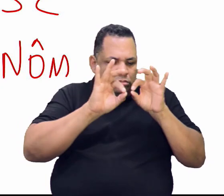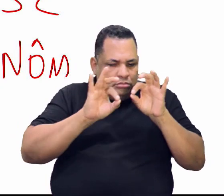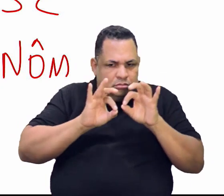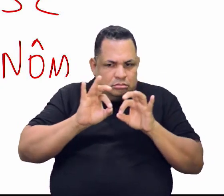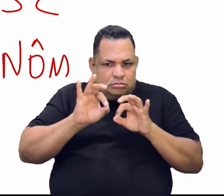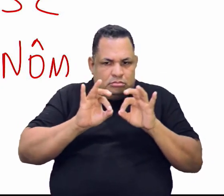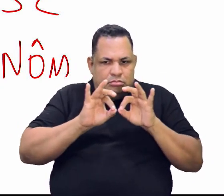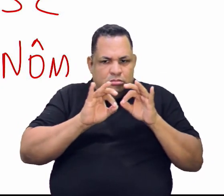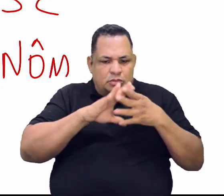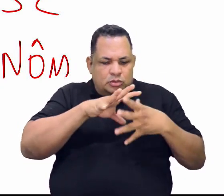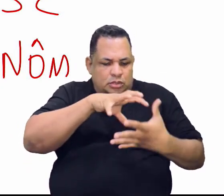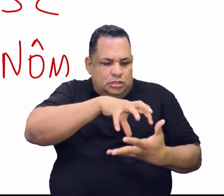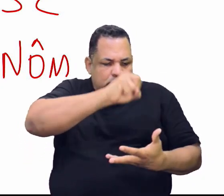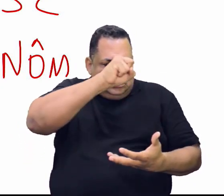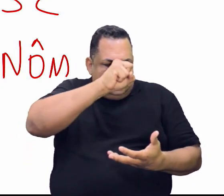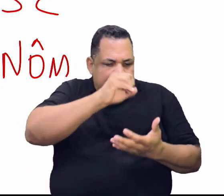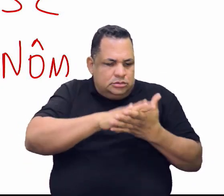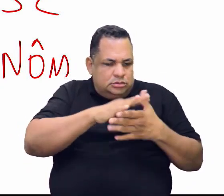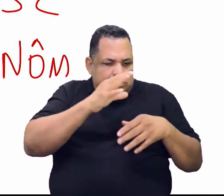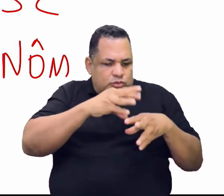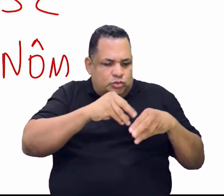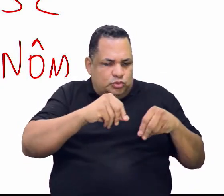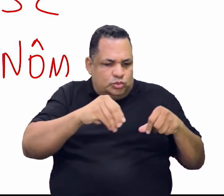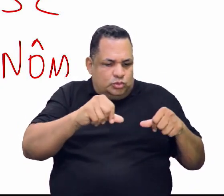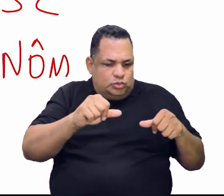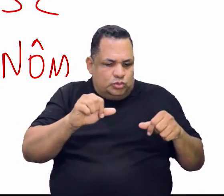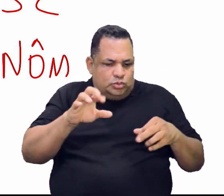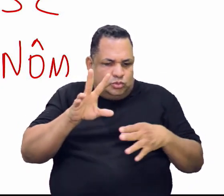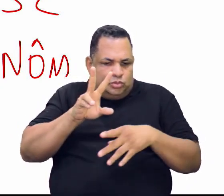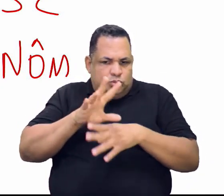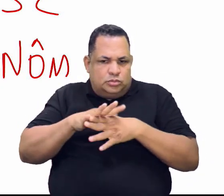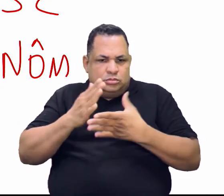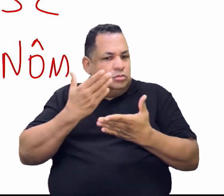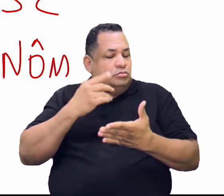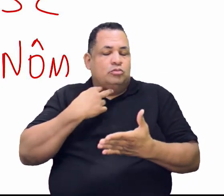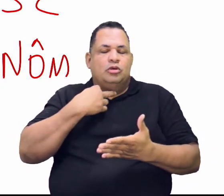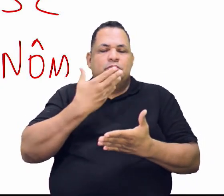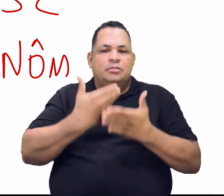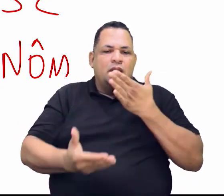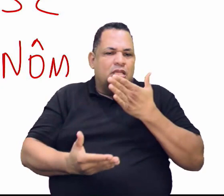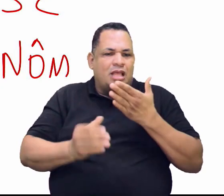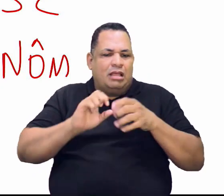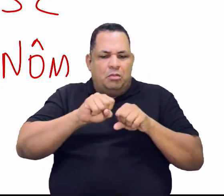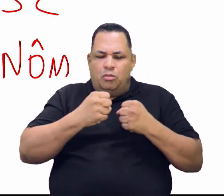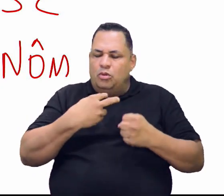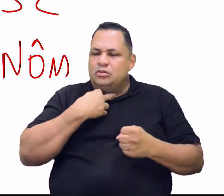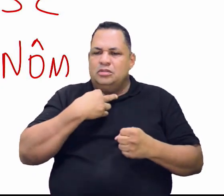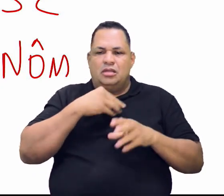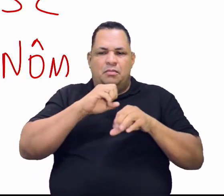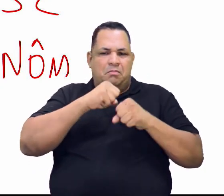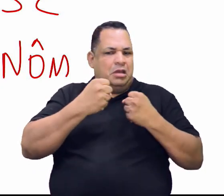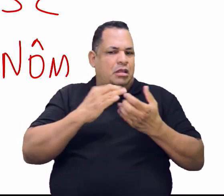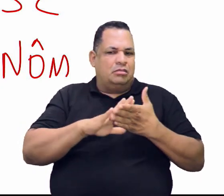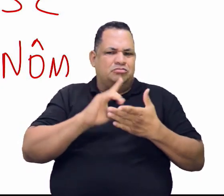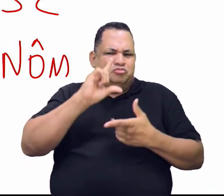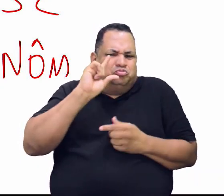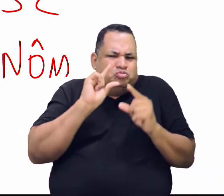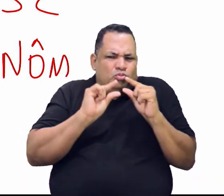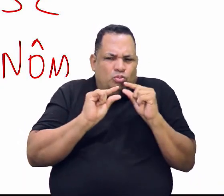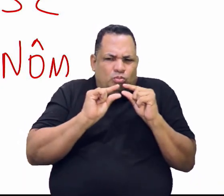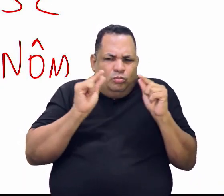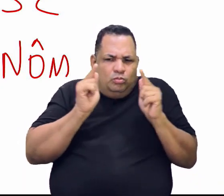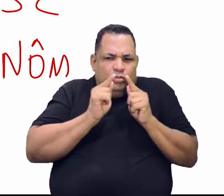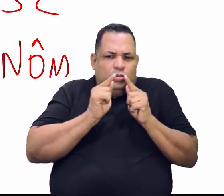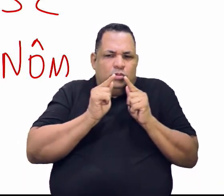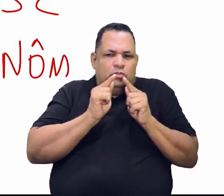do solo ou da pedra sem perder. Sem quebrar o máximo possível.